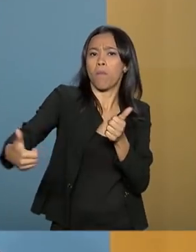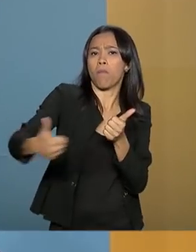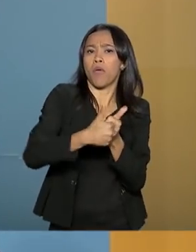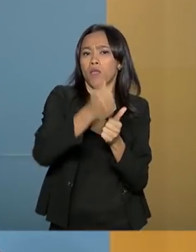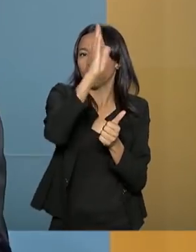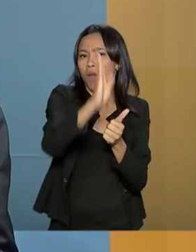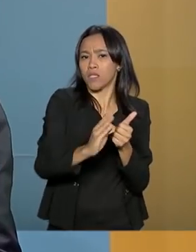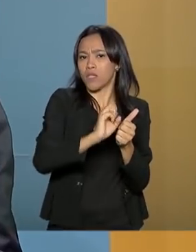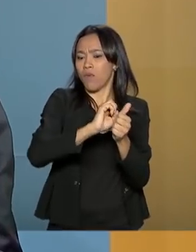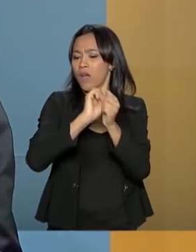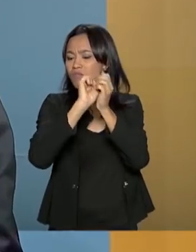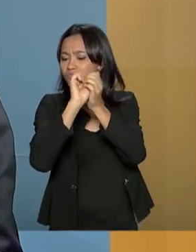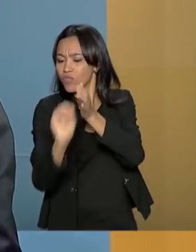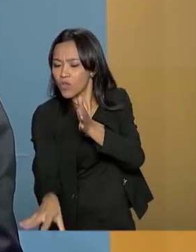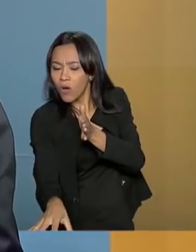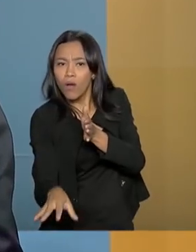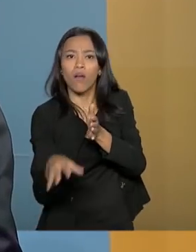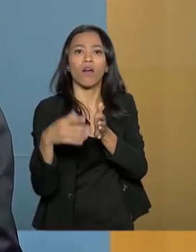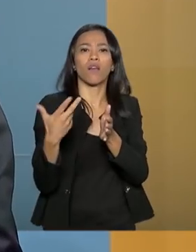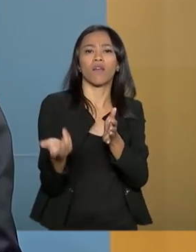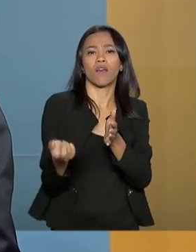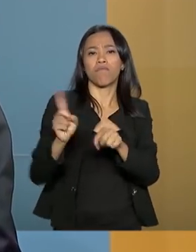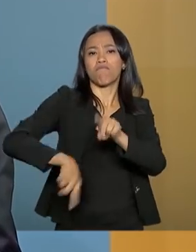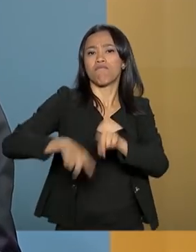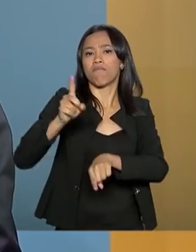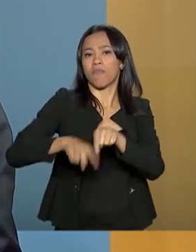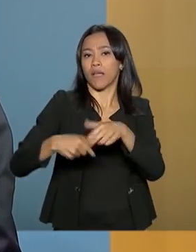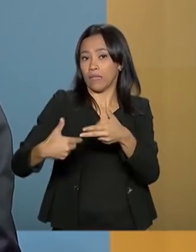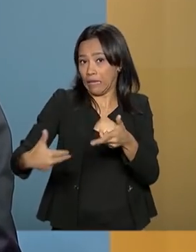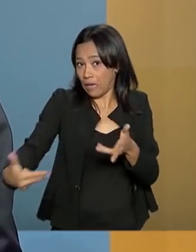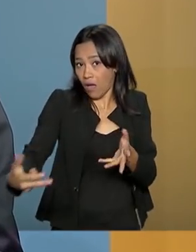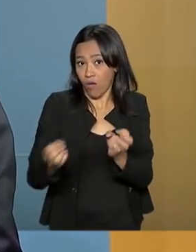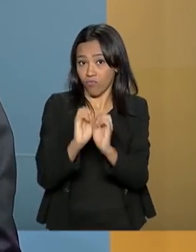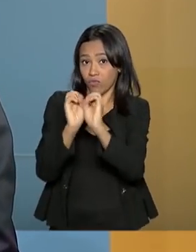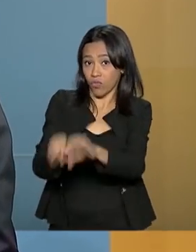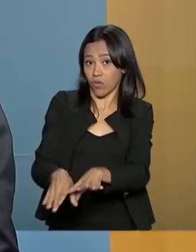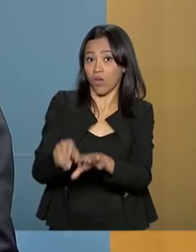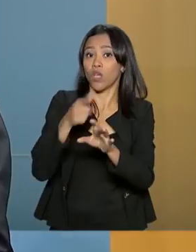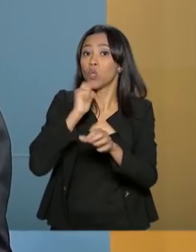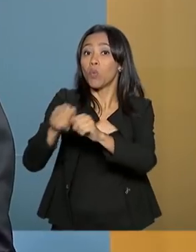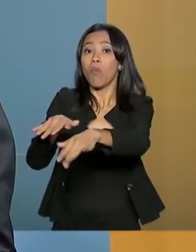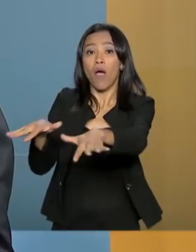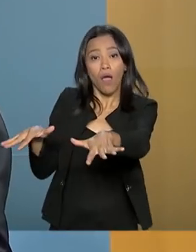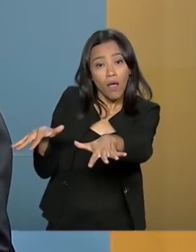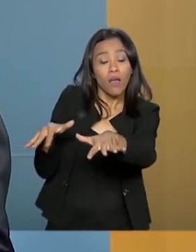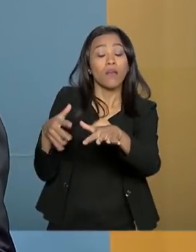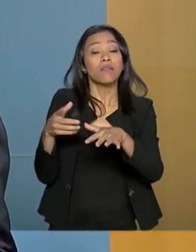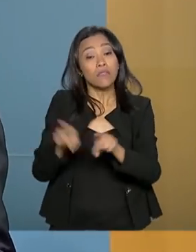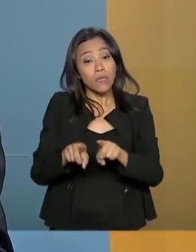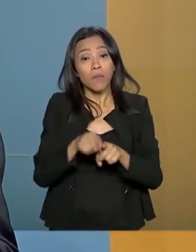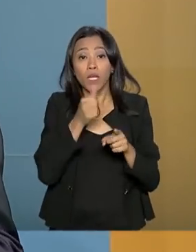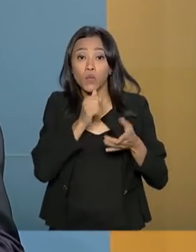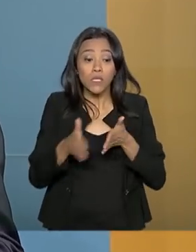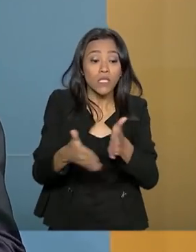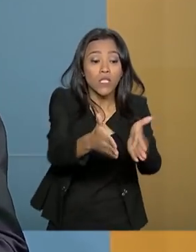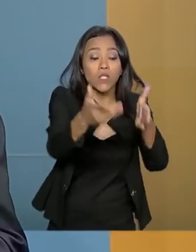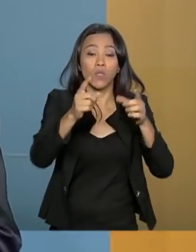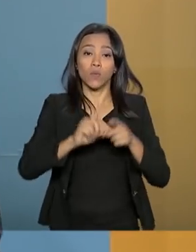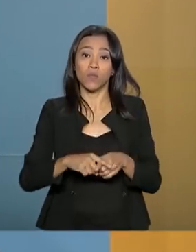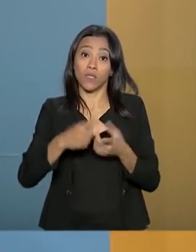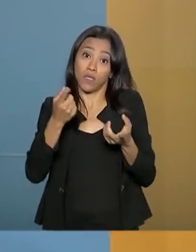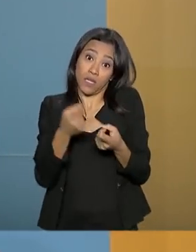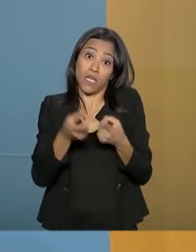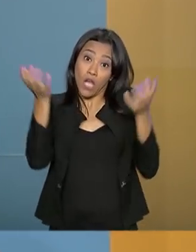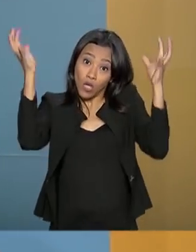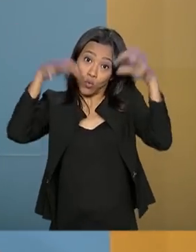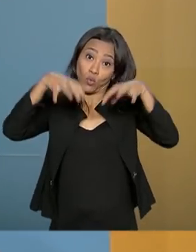pelas pessoas que acabam descartando material no mar e descartam também, às vezes, material nos rios e nos córregos, que com a chuva